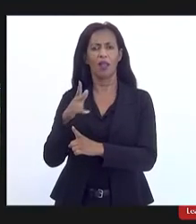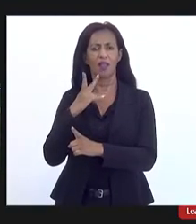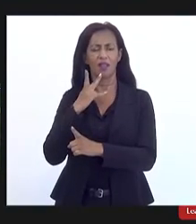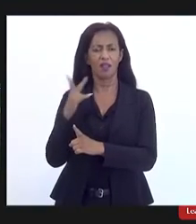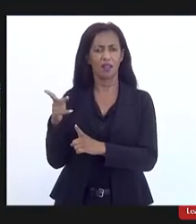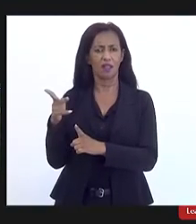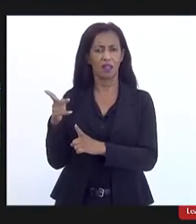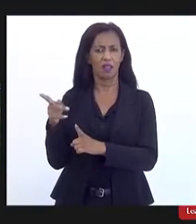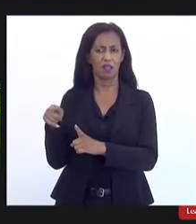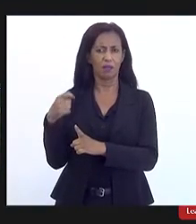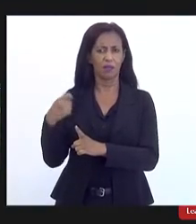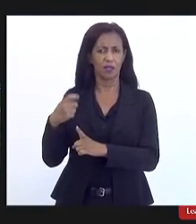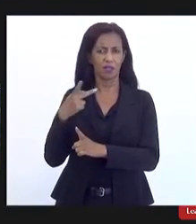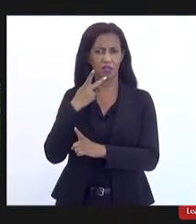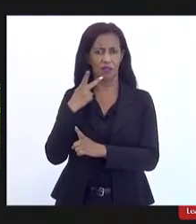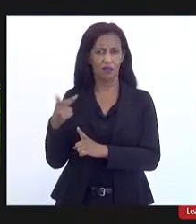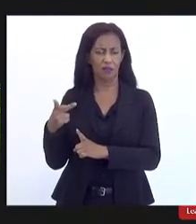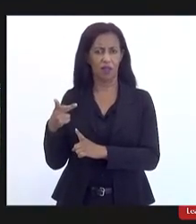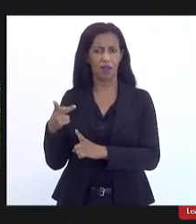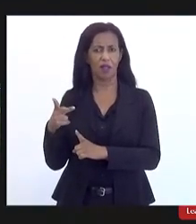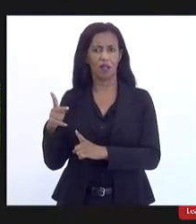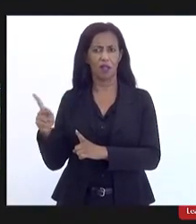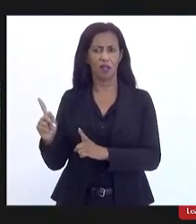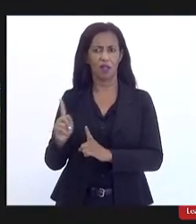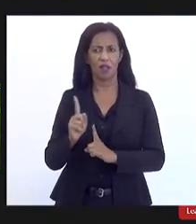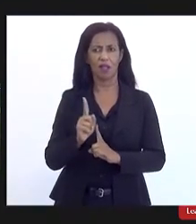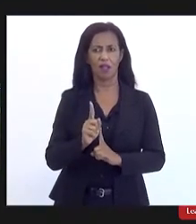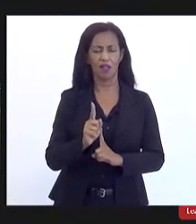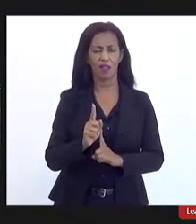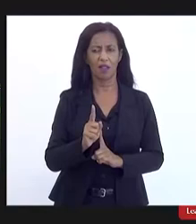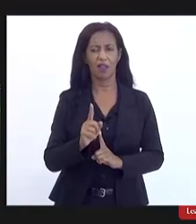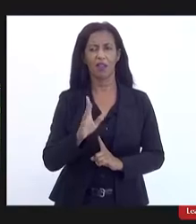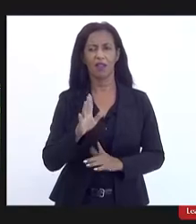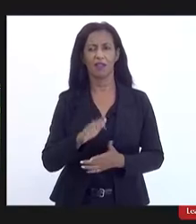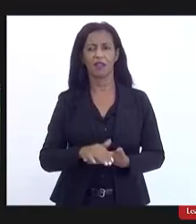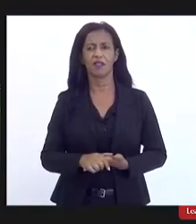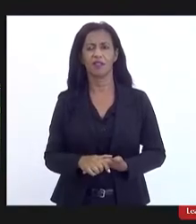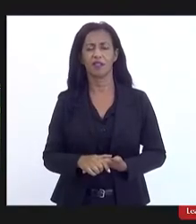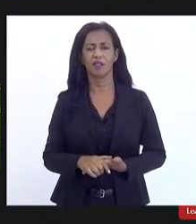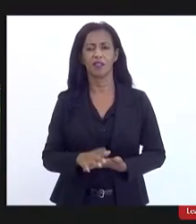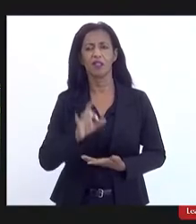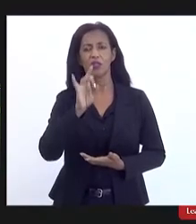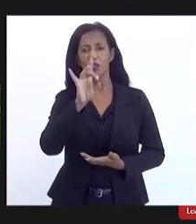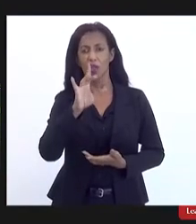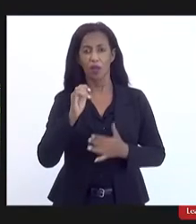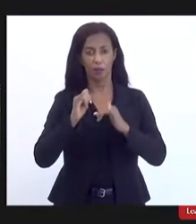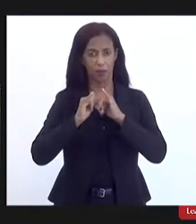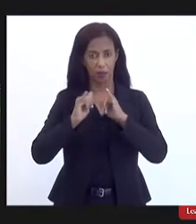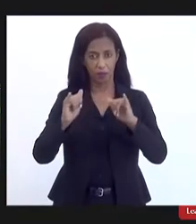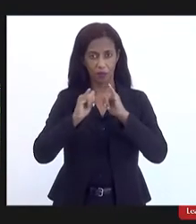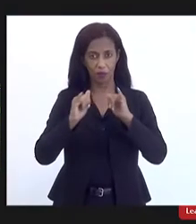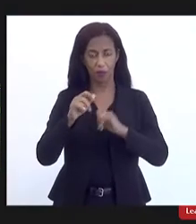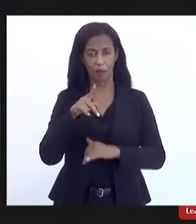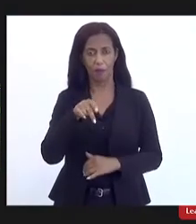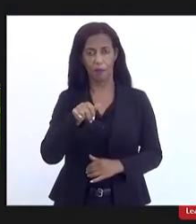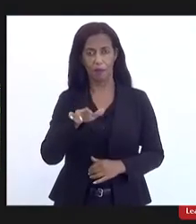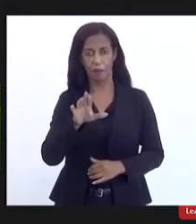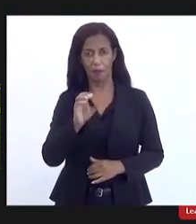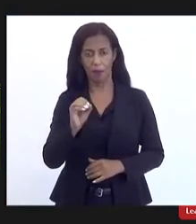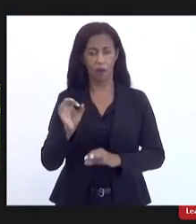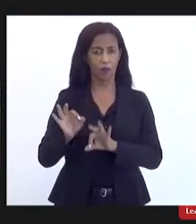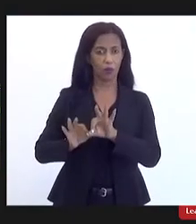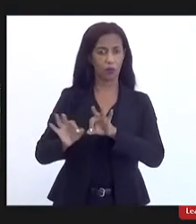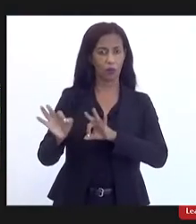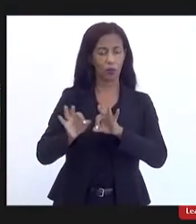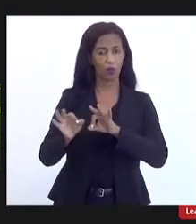vez para o Paulo depois do Paulo já falou só para informar o Paulo que o projeto já